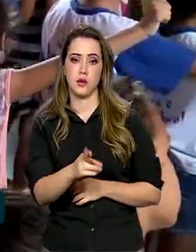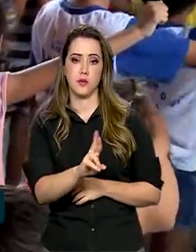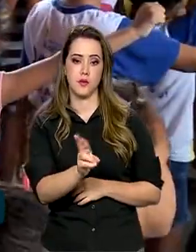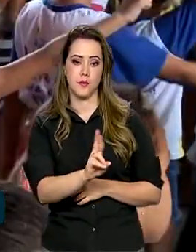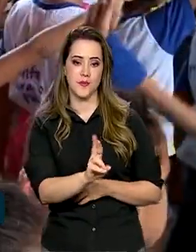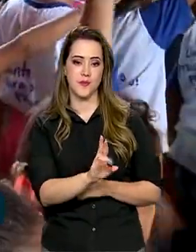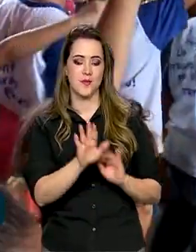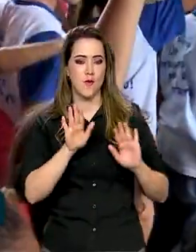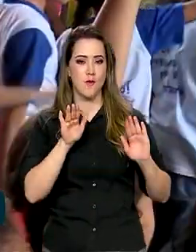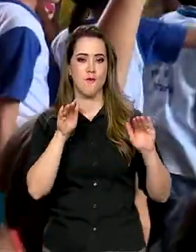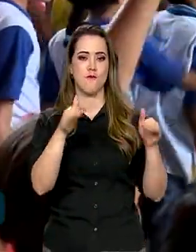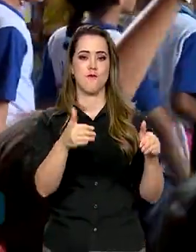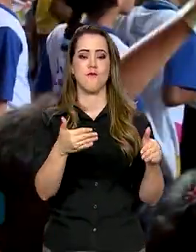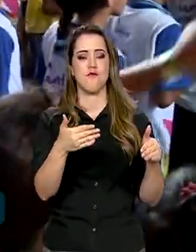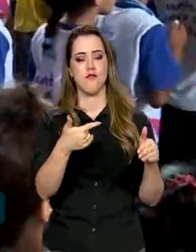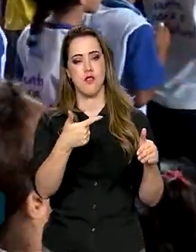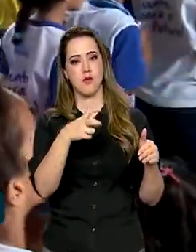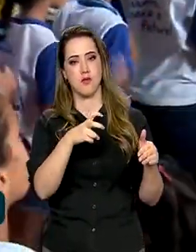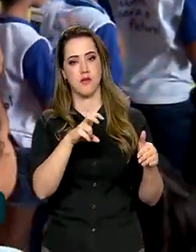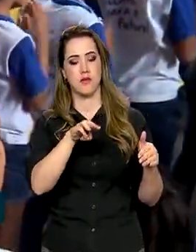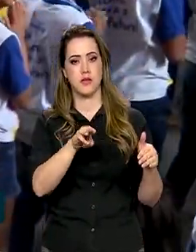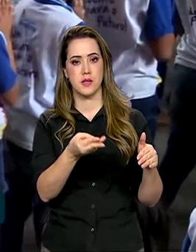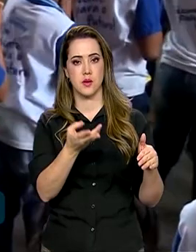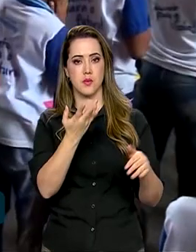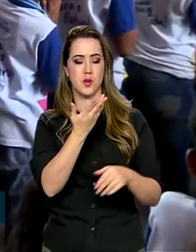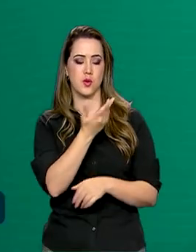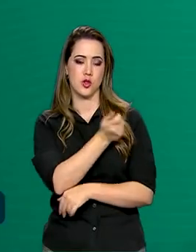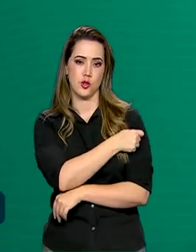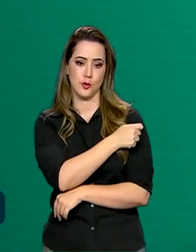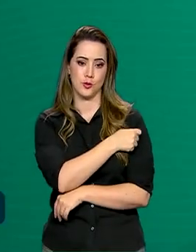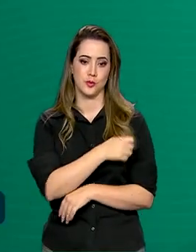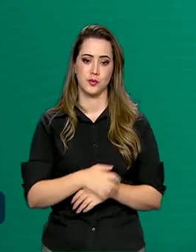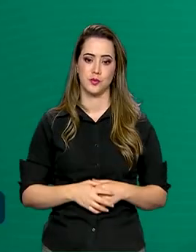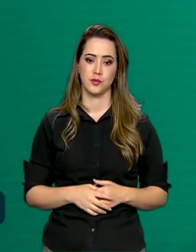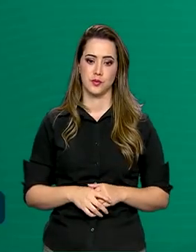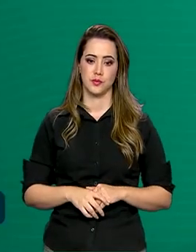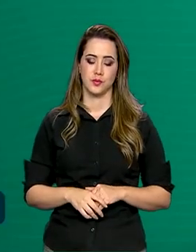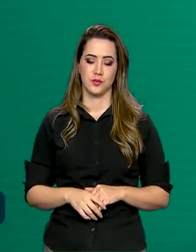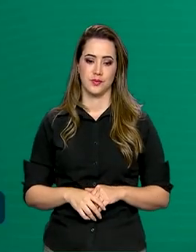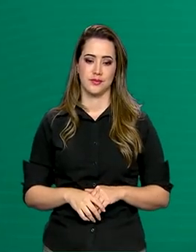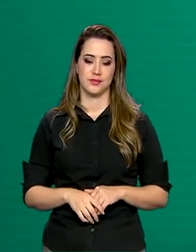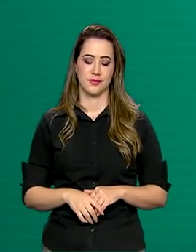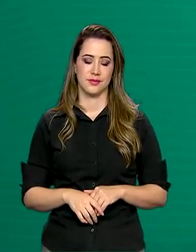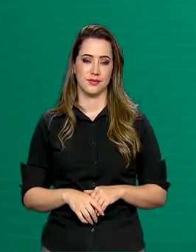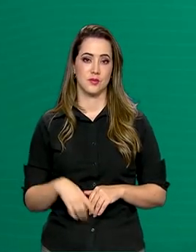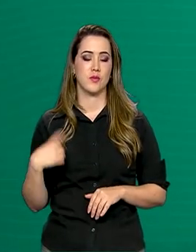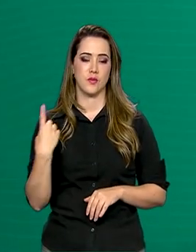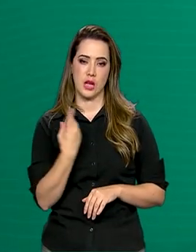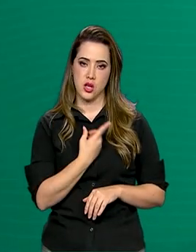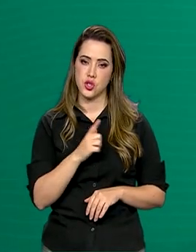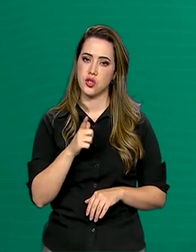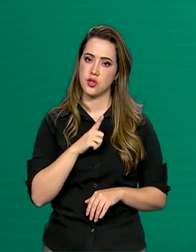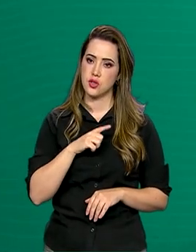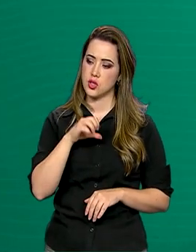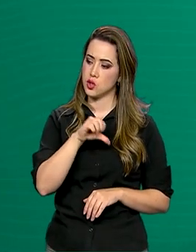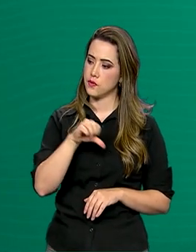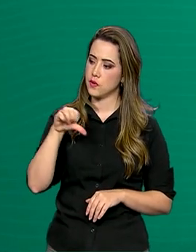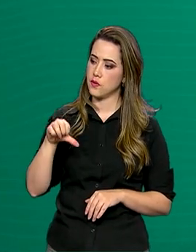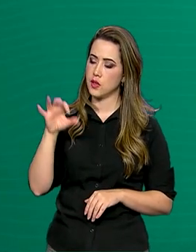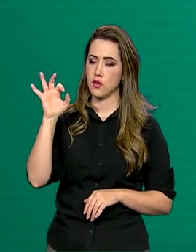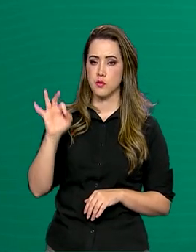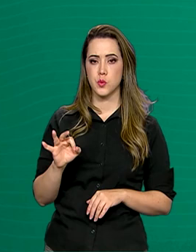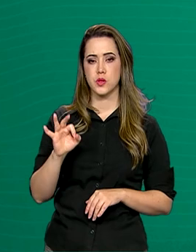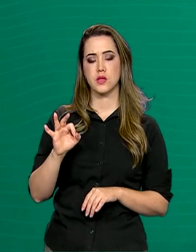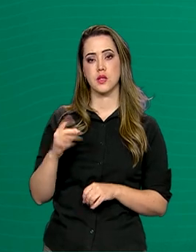para atender 25 milhões de estudantes. E tivemos 99% dos municípios